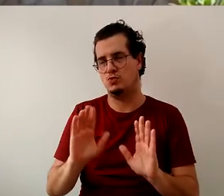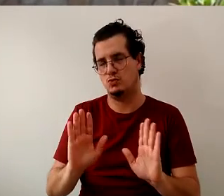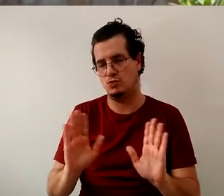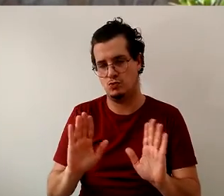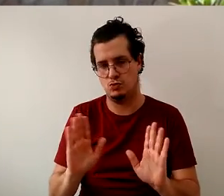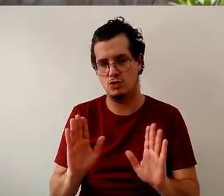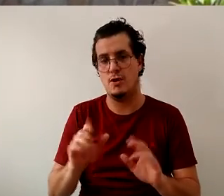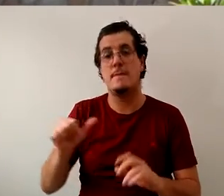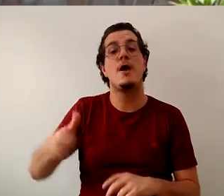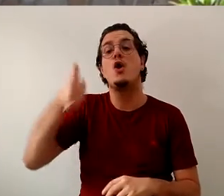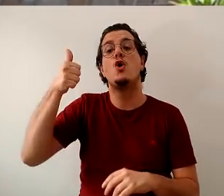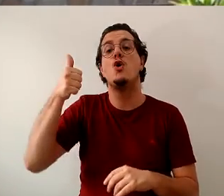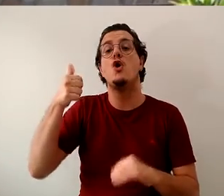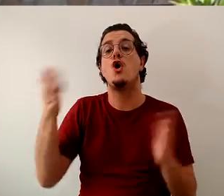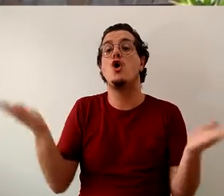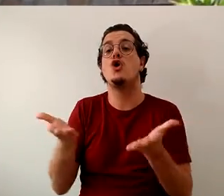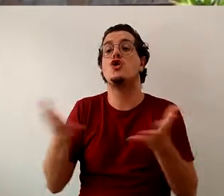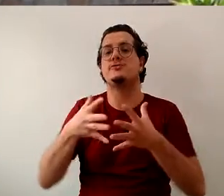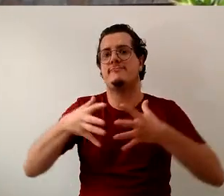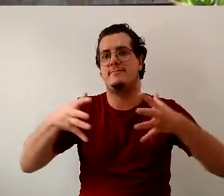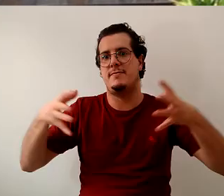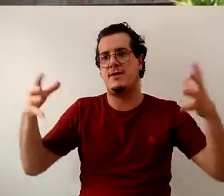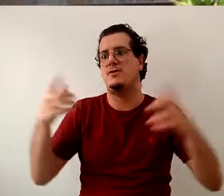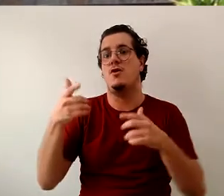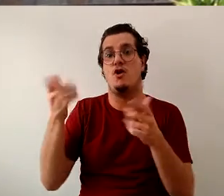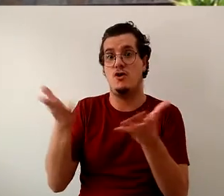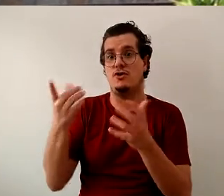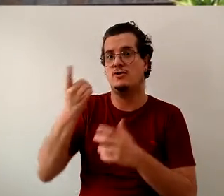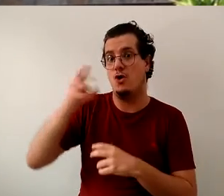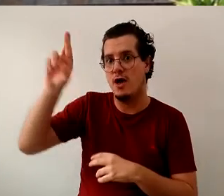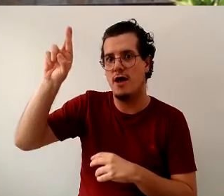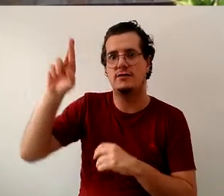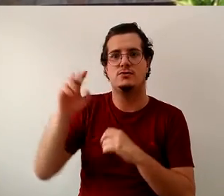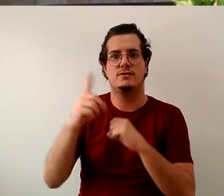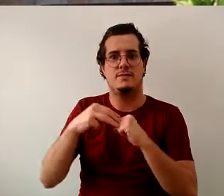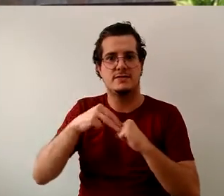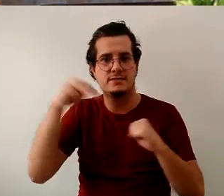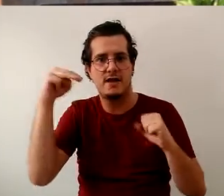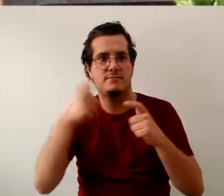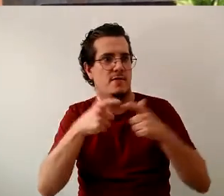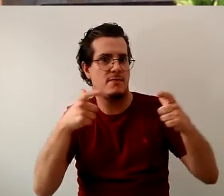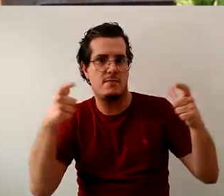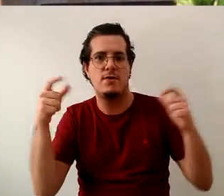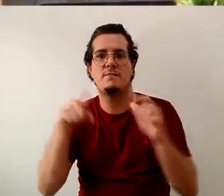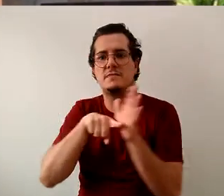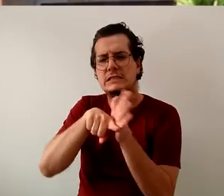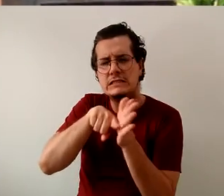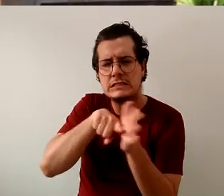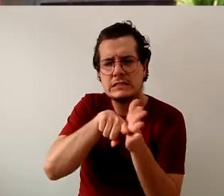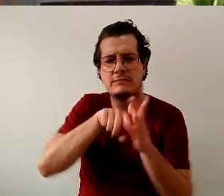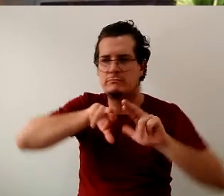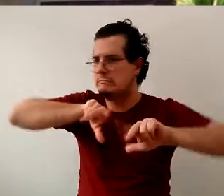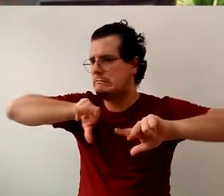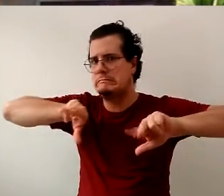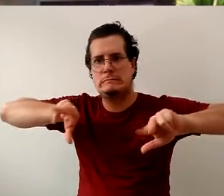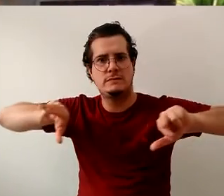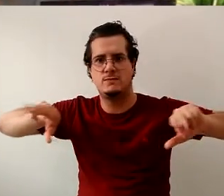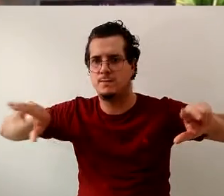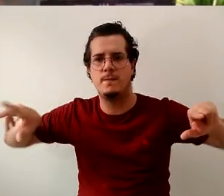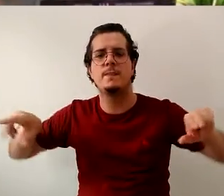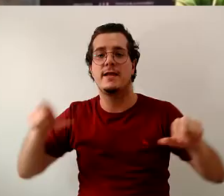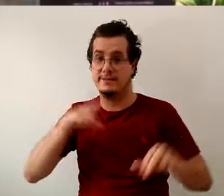em doutores, mestres, pesquisadores, tanto docente como